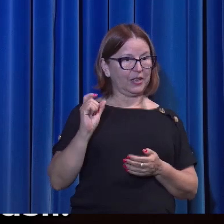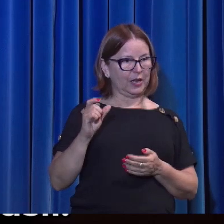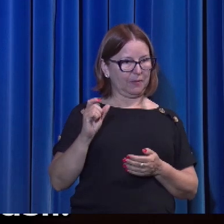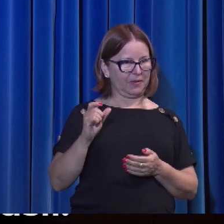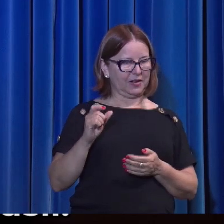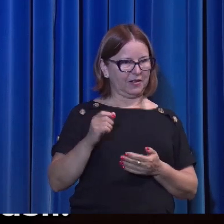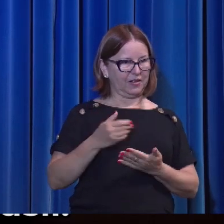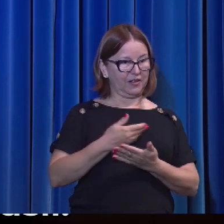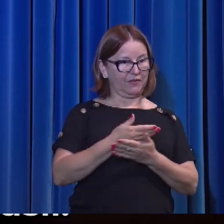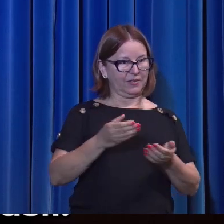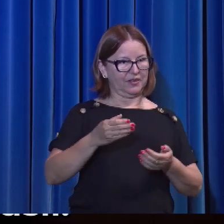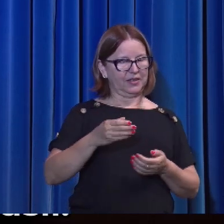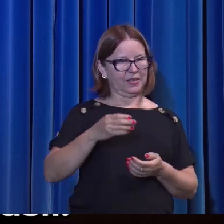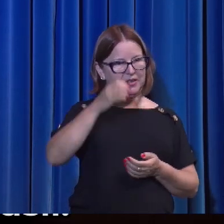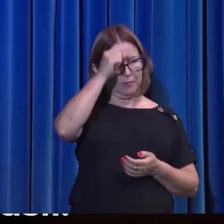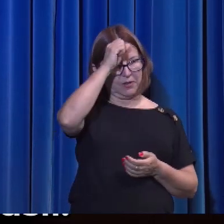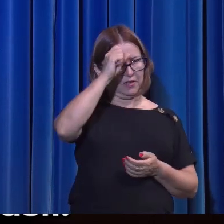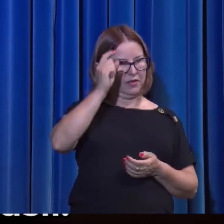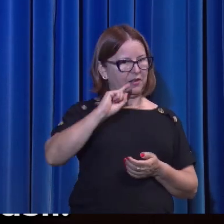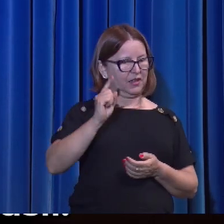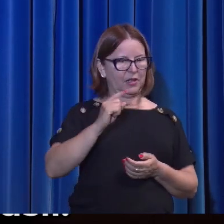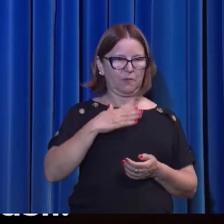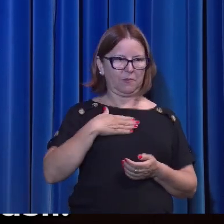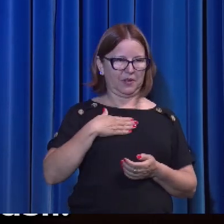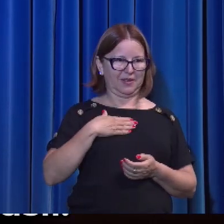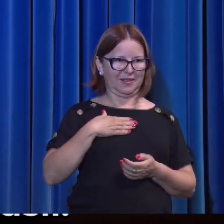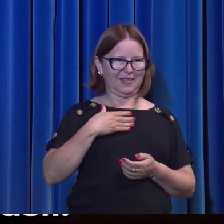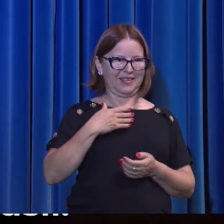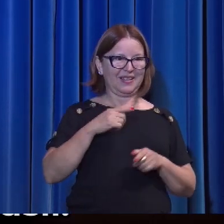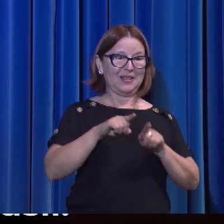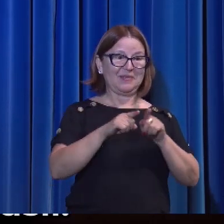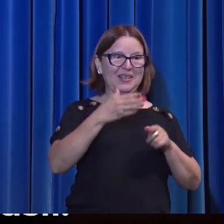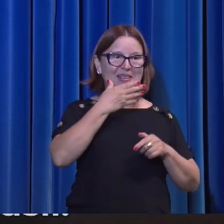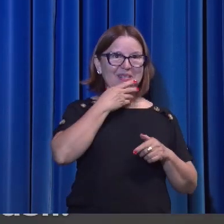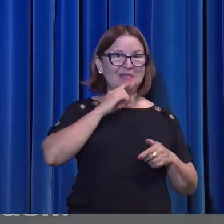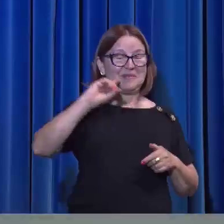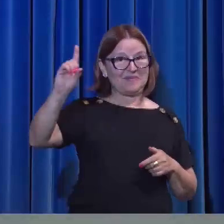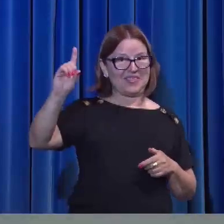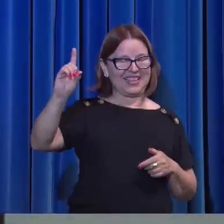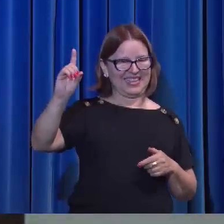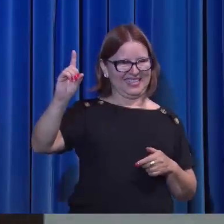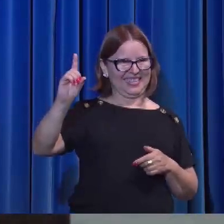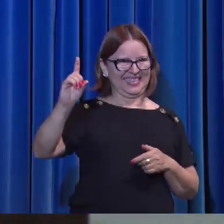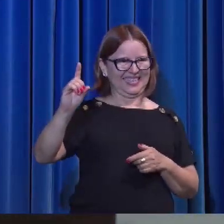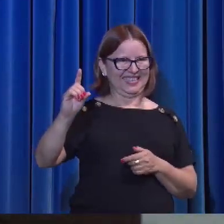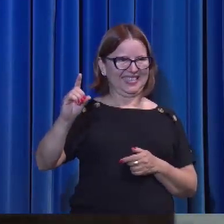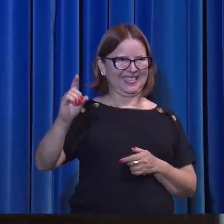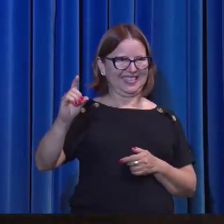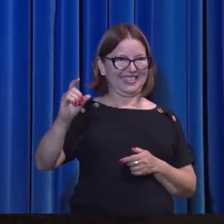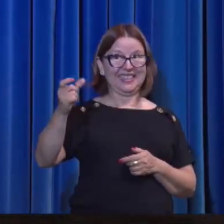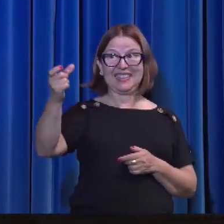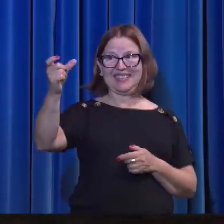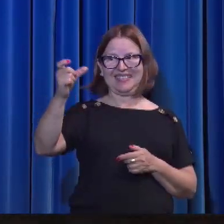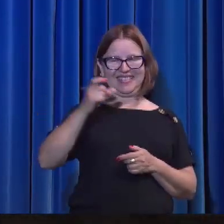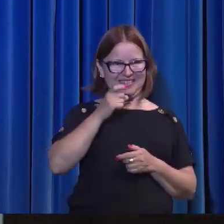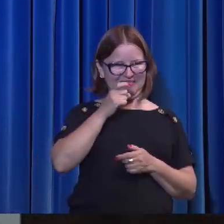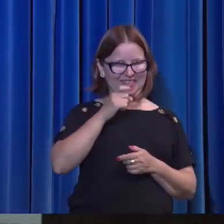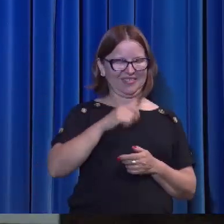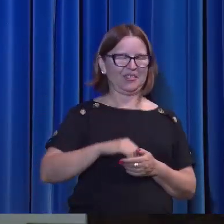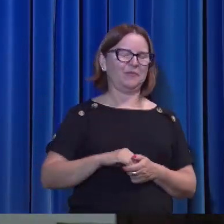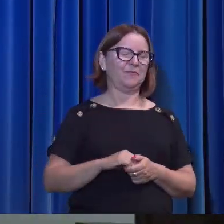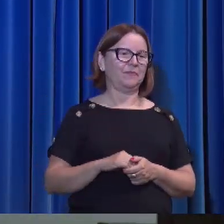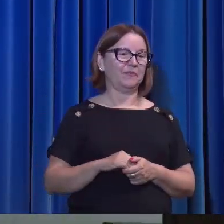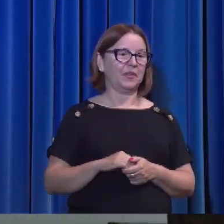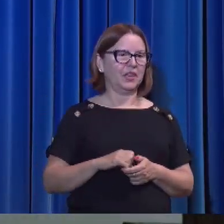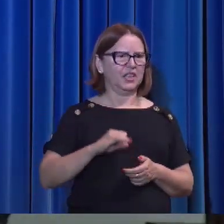ouvindo, não é minha, mas do Pai, que me enviou. De novo, ele aqui levanta. Se você não me ama,